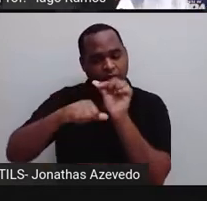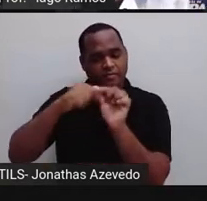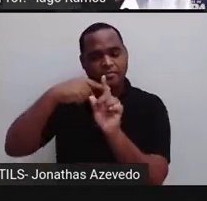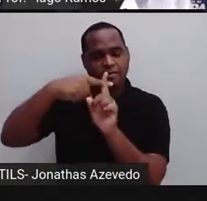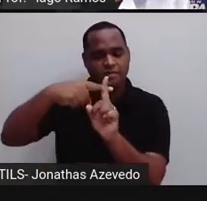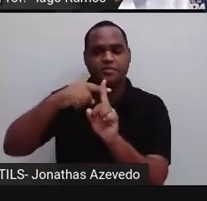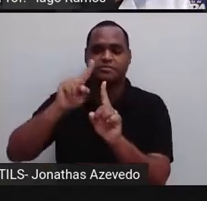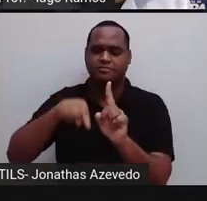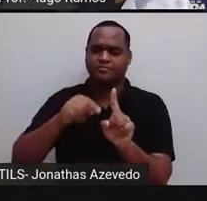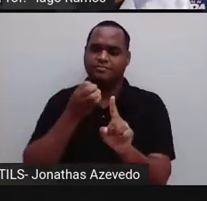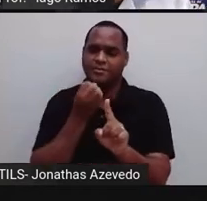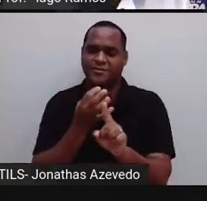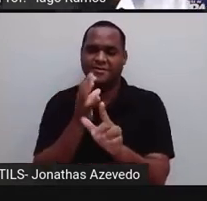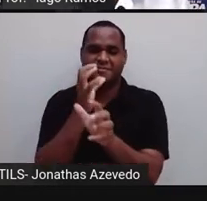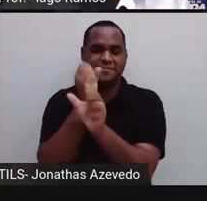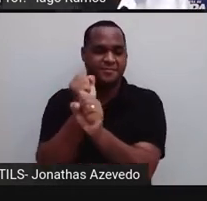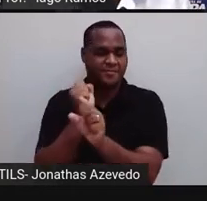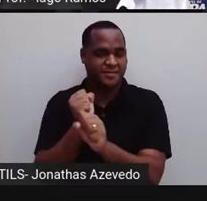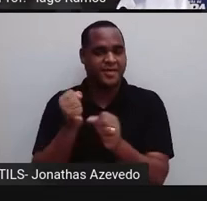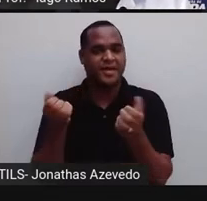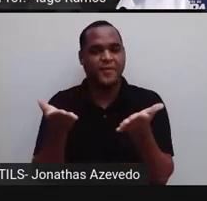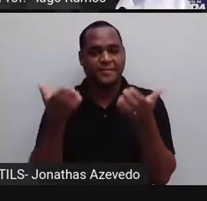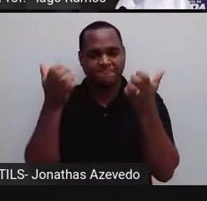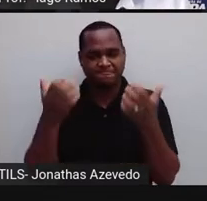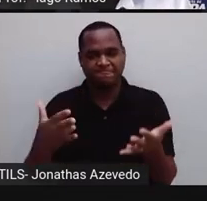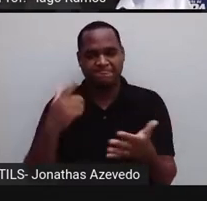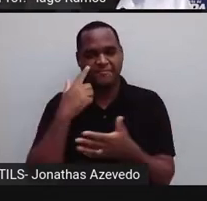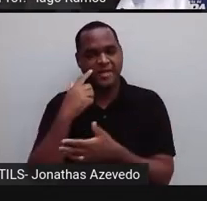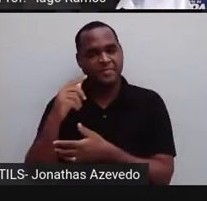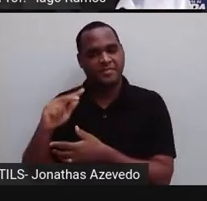e aí é só calcular agora essa potenciação.